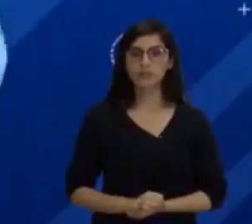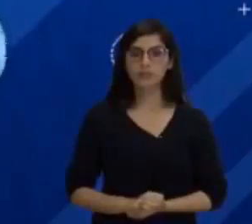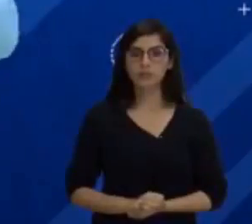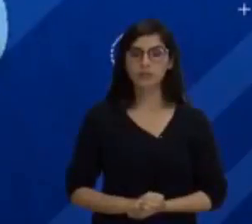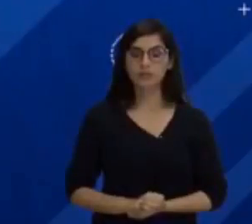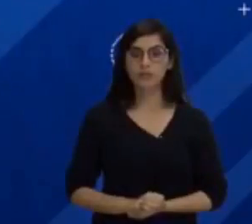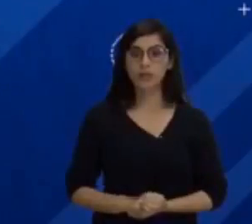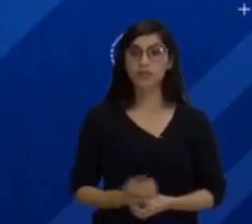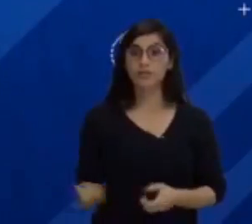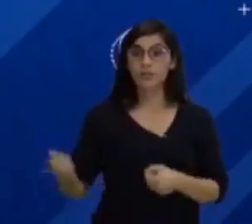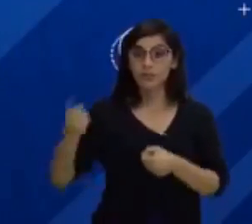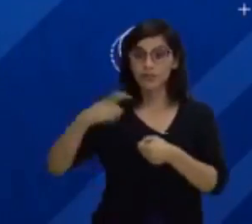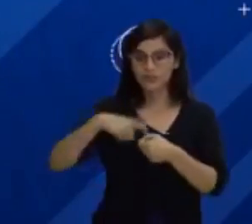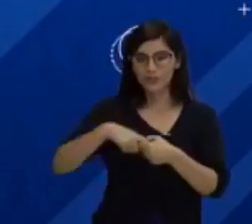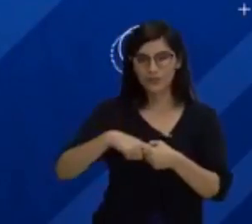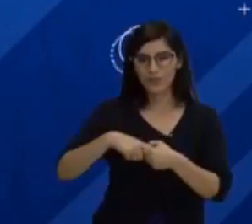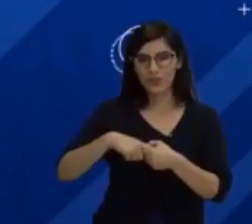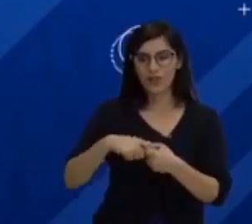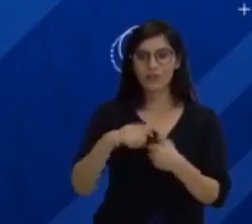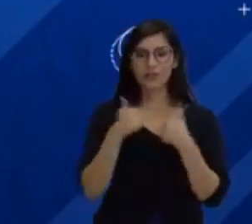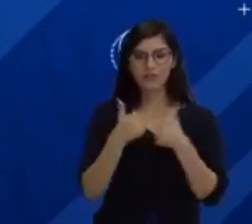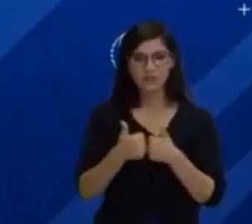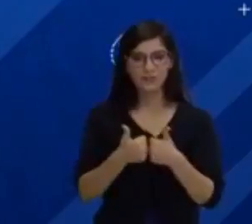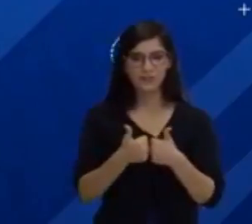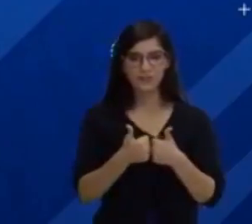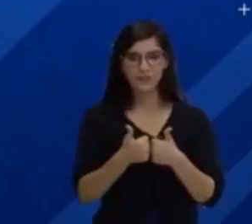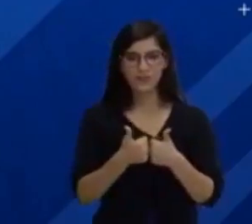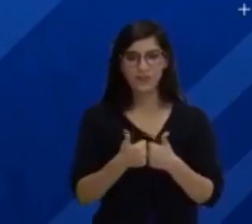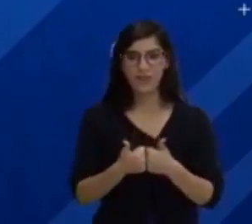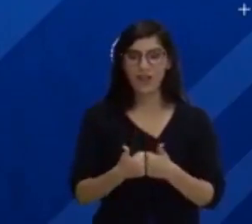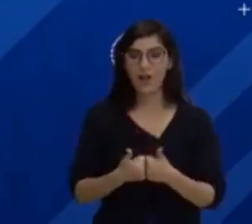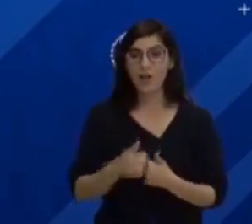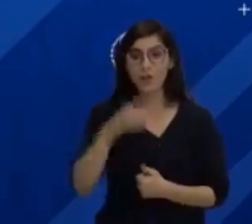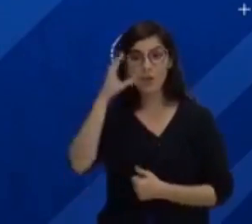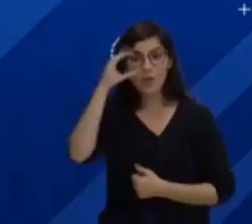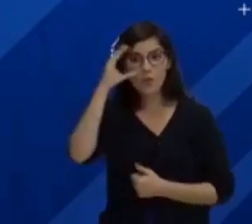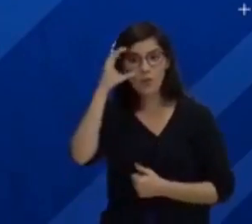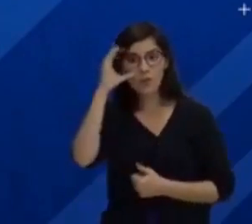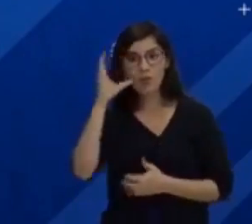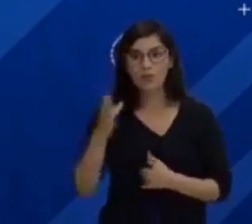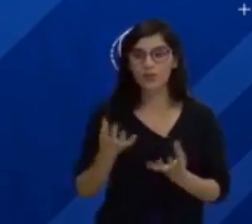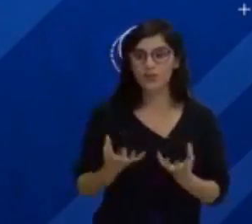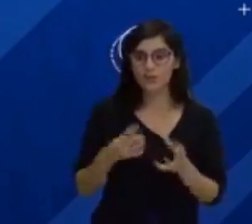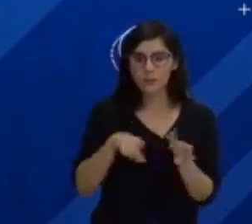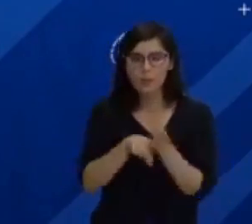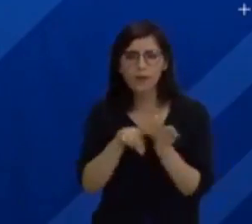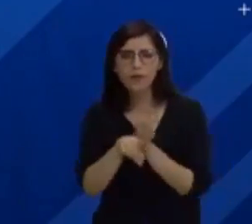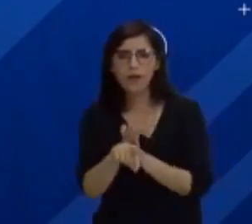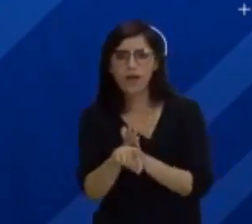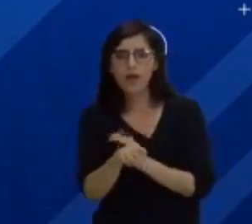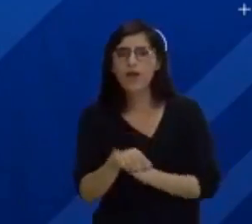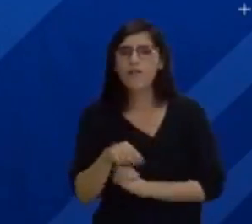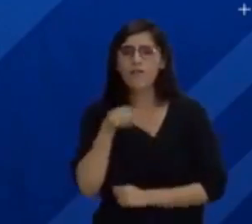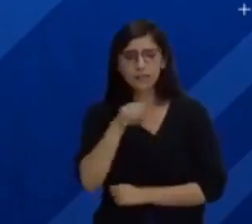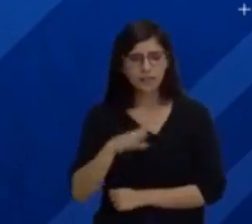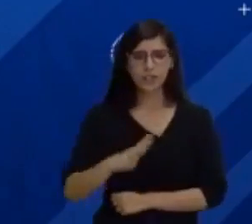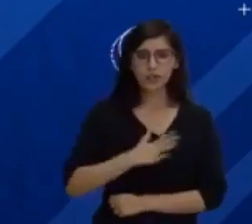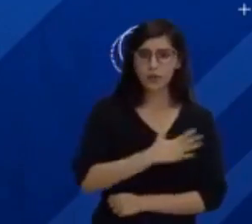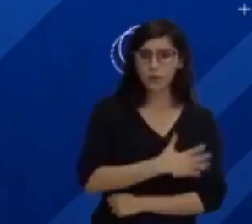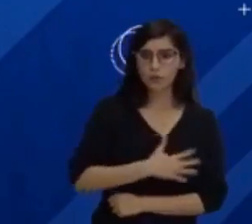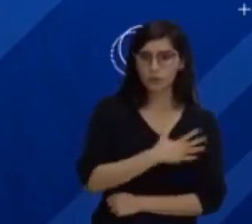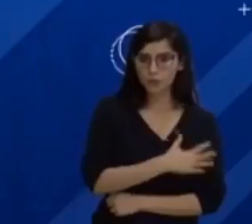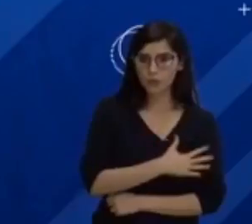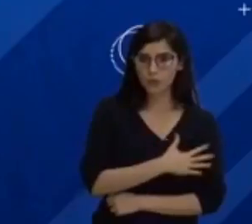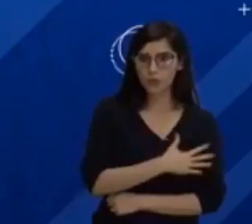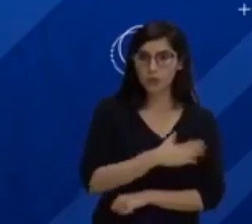Estamos de volta pessoal, tudo bem? E eu estou curioso, quero te fazer duas perguntas. Gostou da técnica? E segunda,